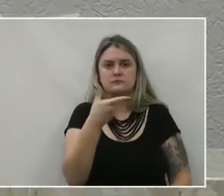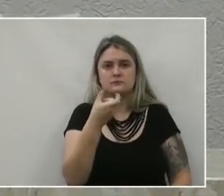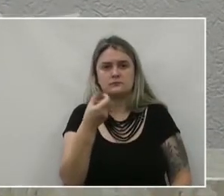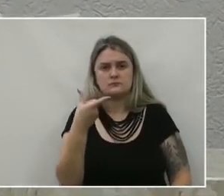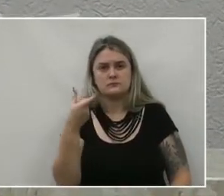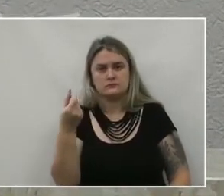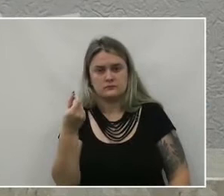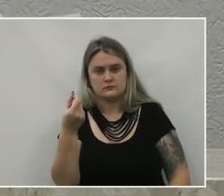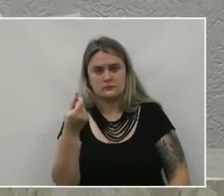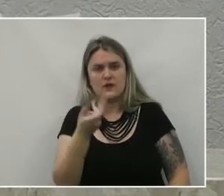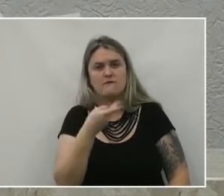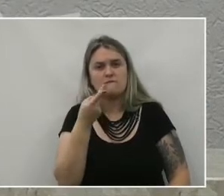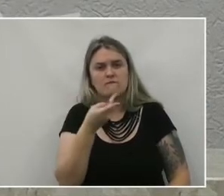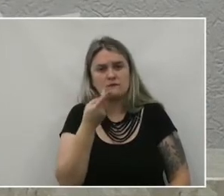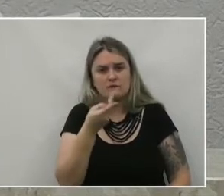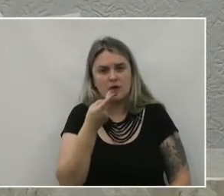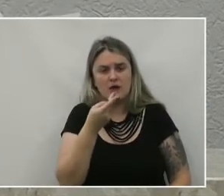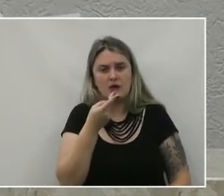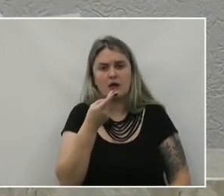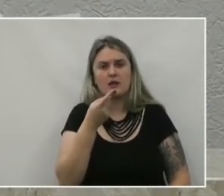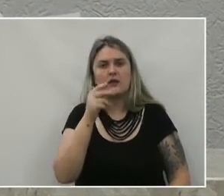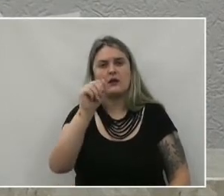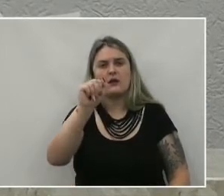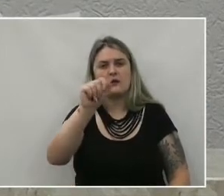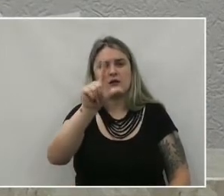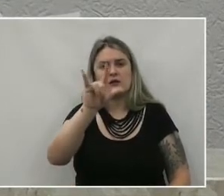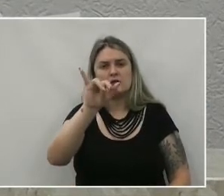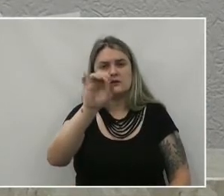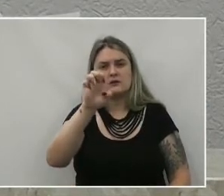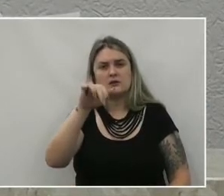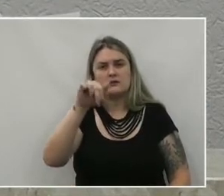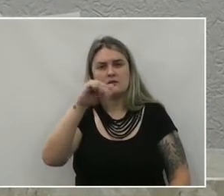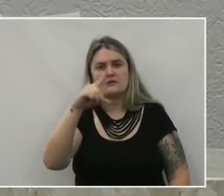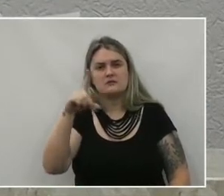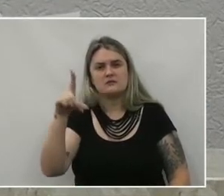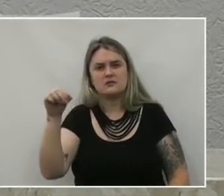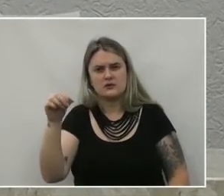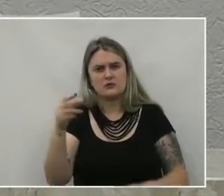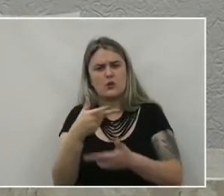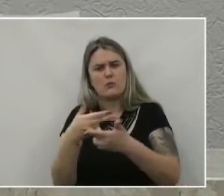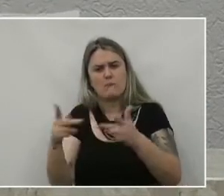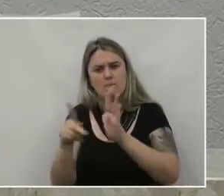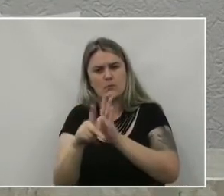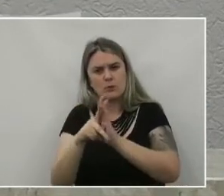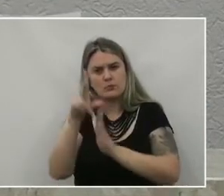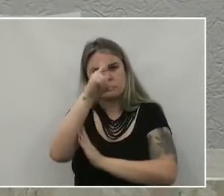2020 Dispõe sobre alienação de bens imóveis da administração direta